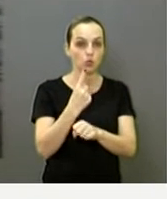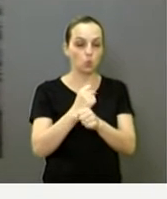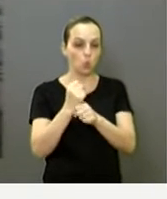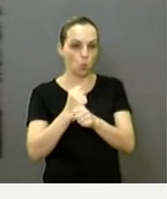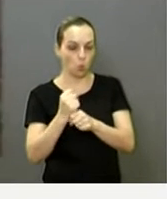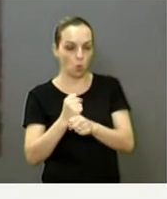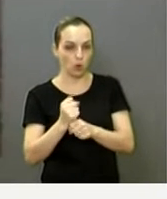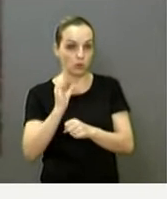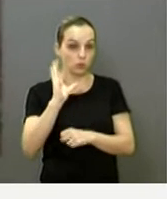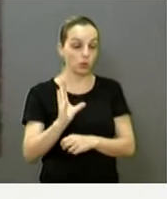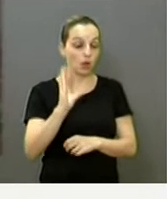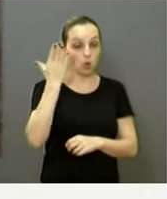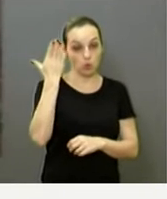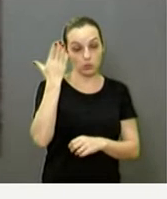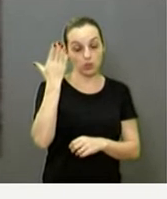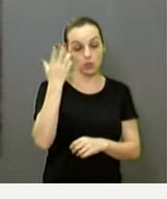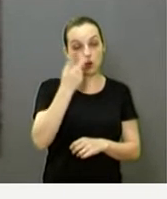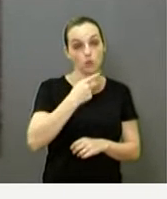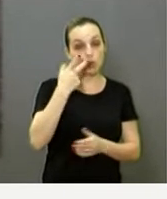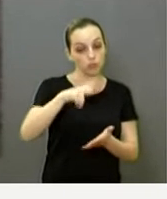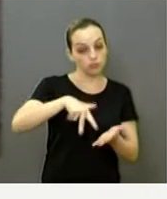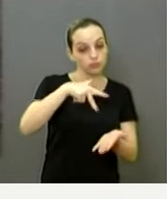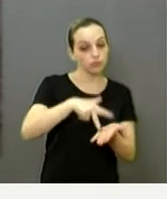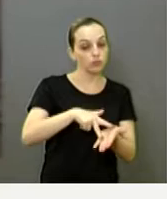E eu falei várias antes da tribuna.